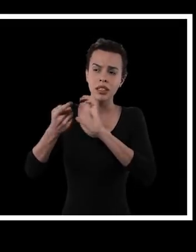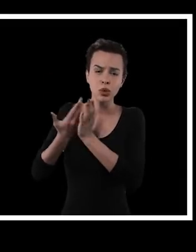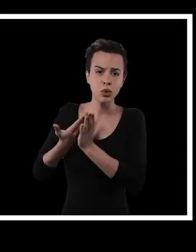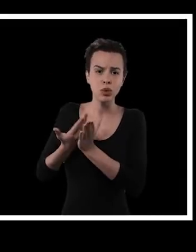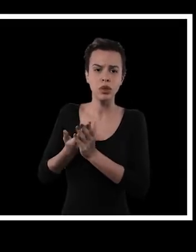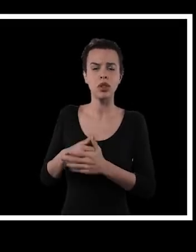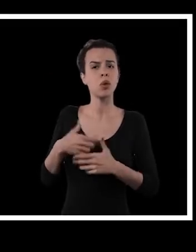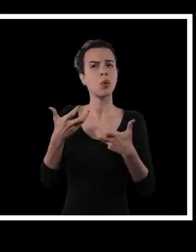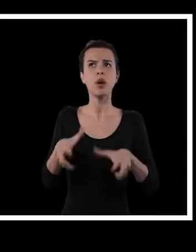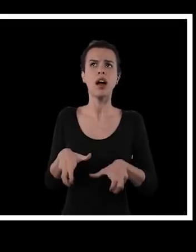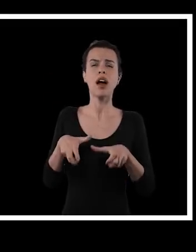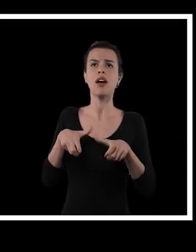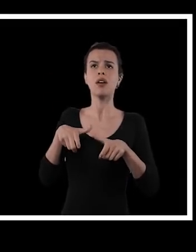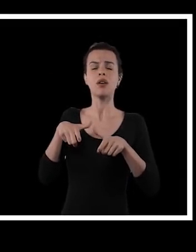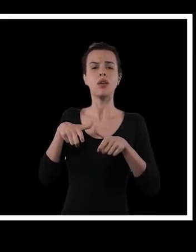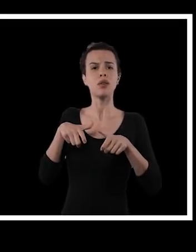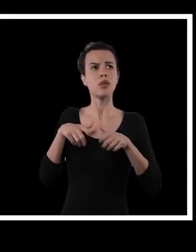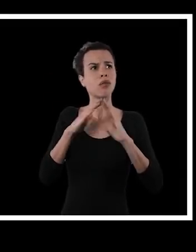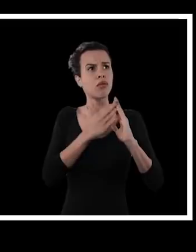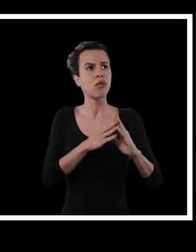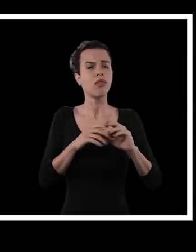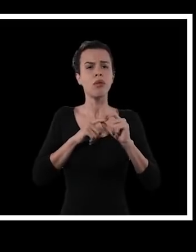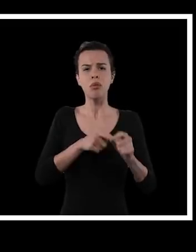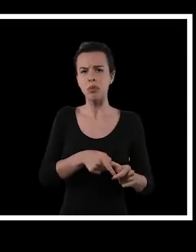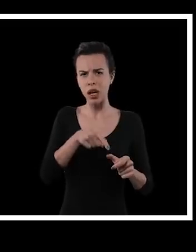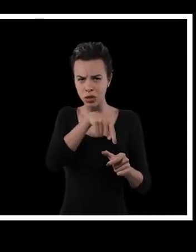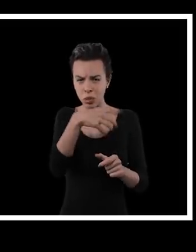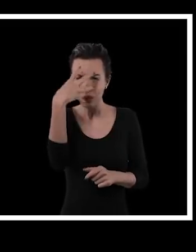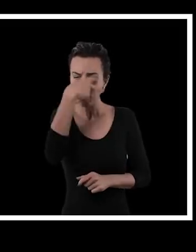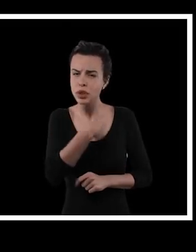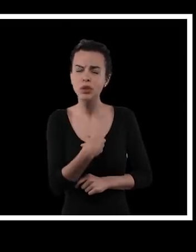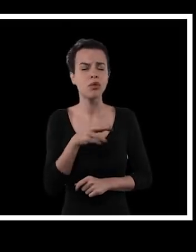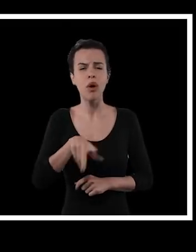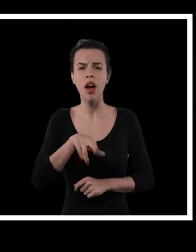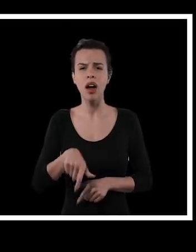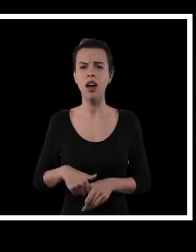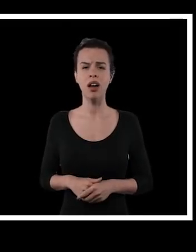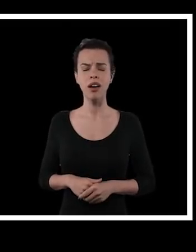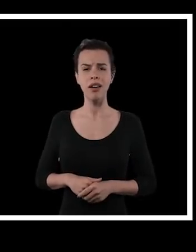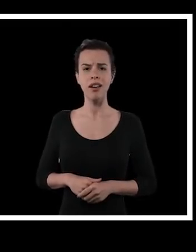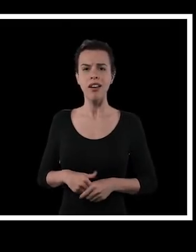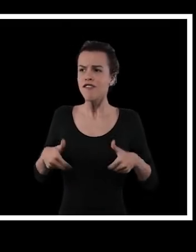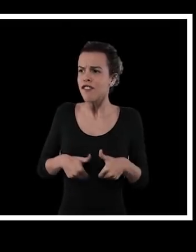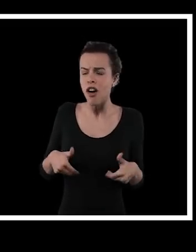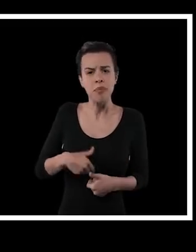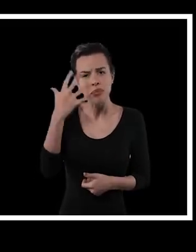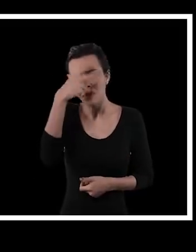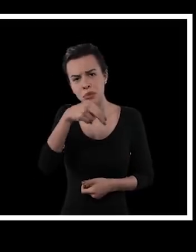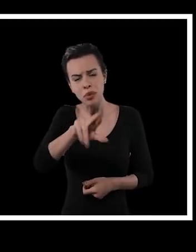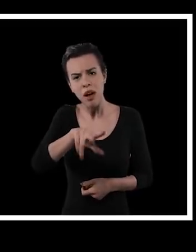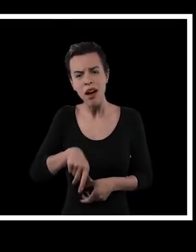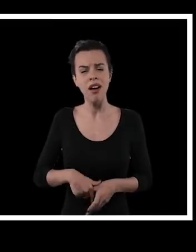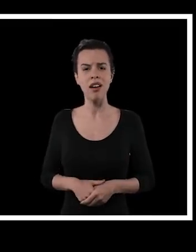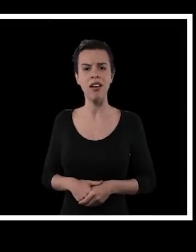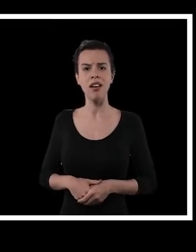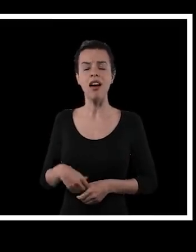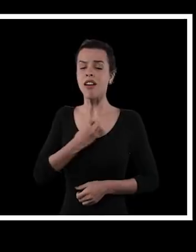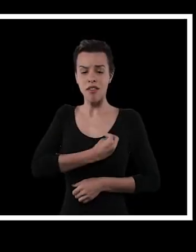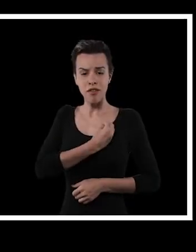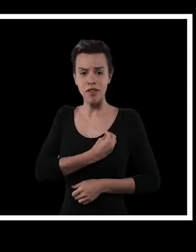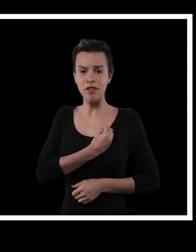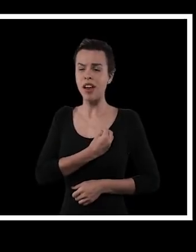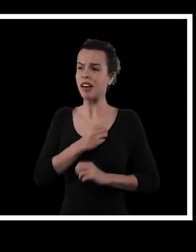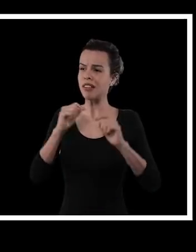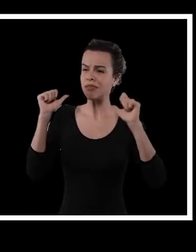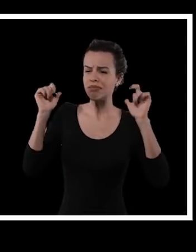essência, não é que a pessoa que vive na precariedade, porque não é bonito isso, não é bonito viver na precariedade, não é bonito, pode passar fome, não é bonito você